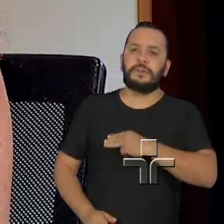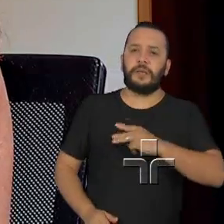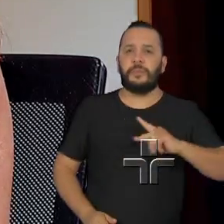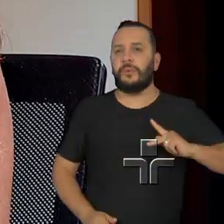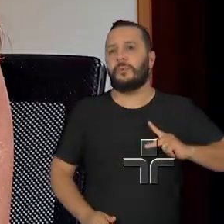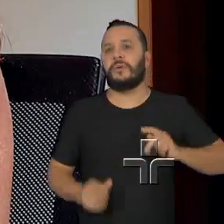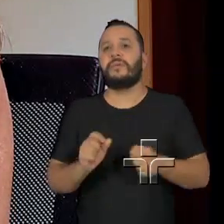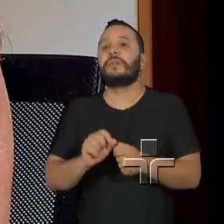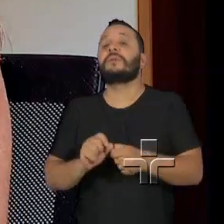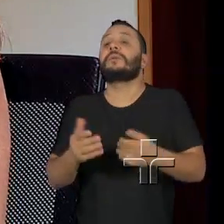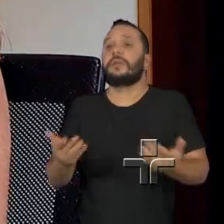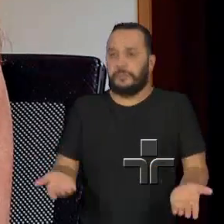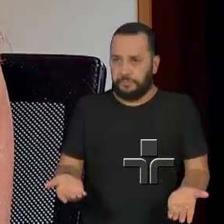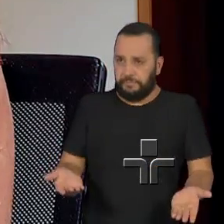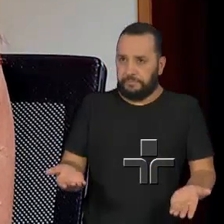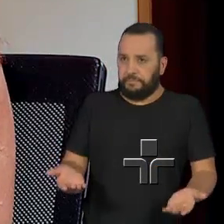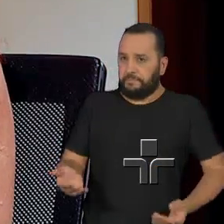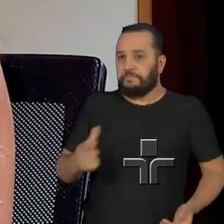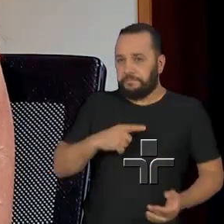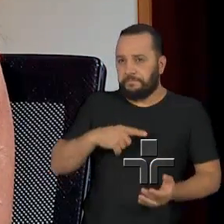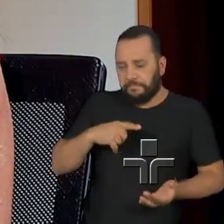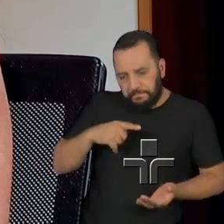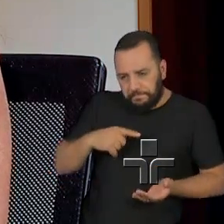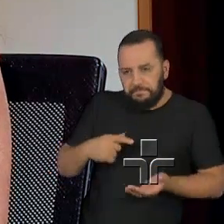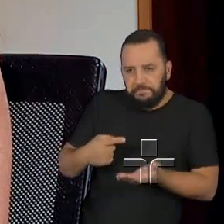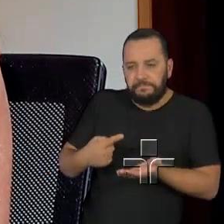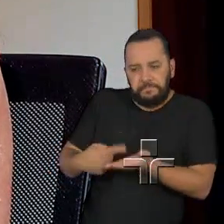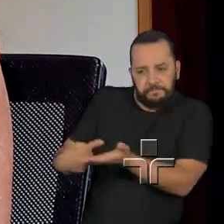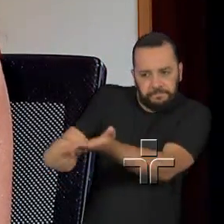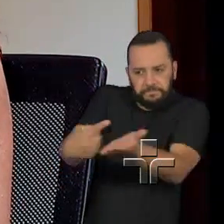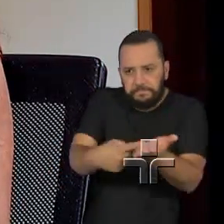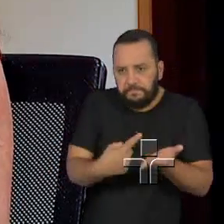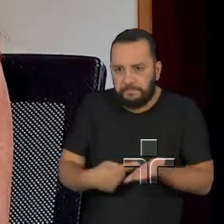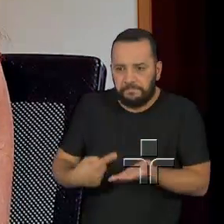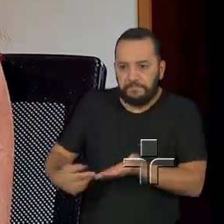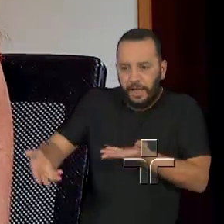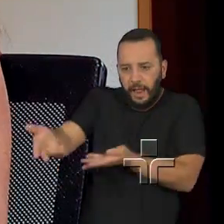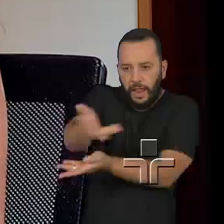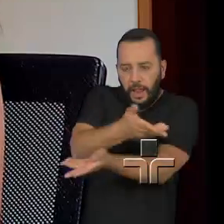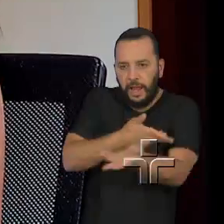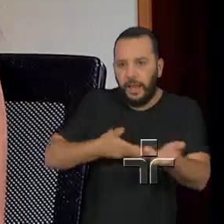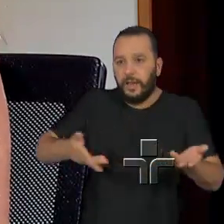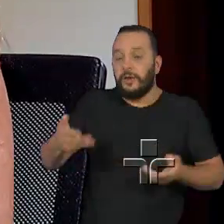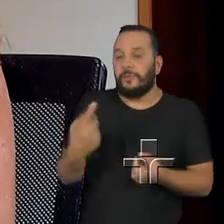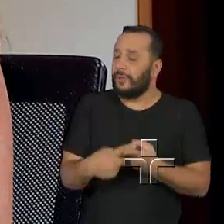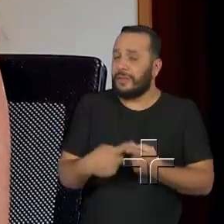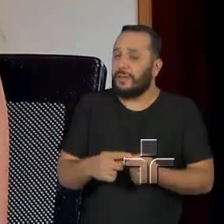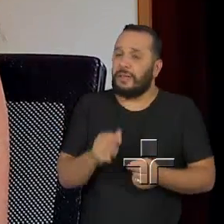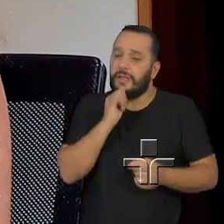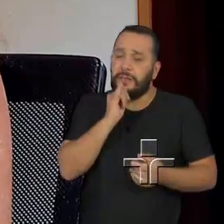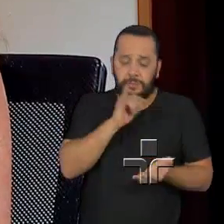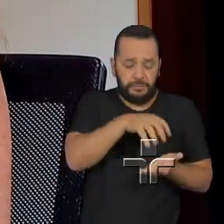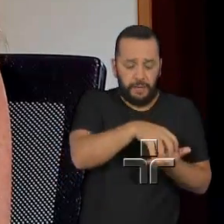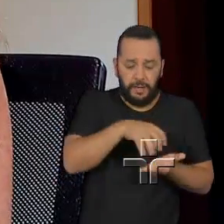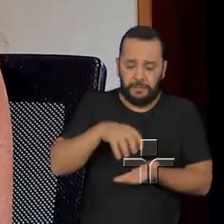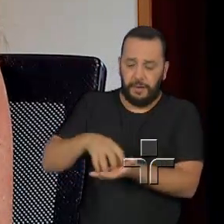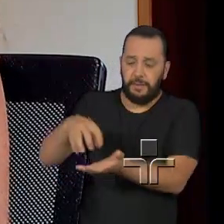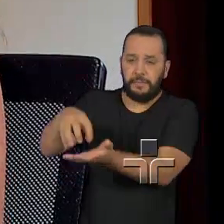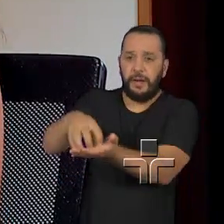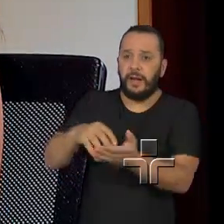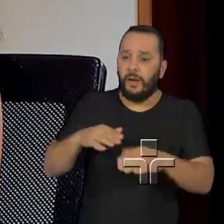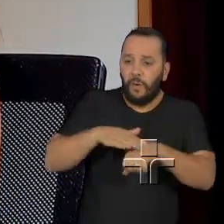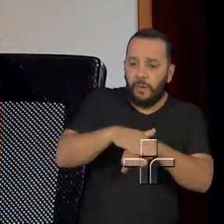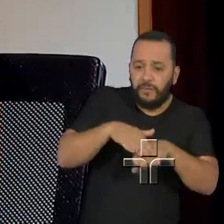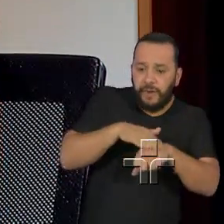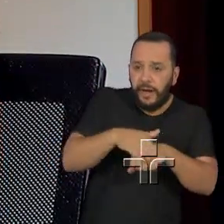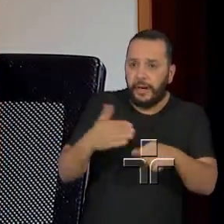garantir, fomentar para que essa articulação existisse. Porque na medida em que os profissionais se conversam, dialogam, debate, e